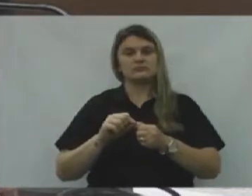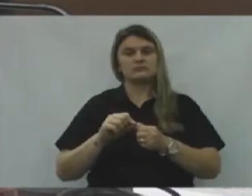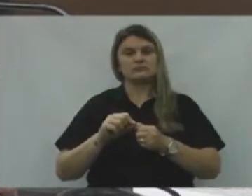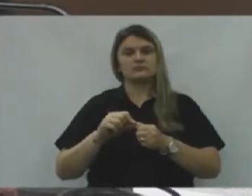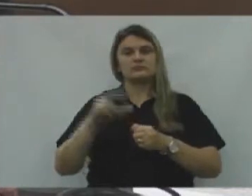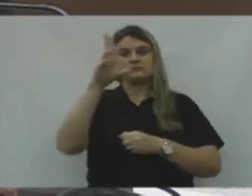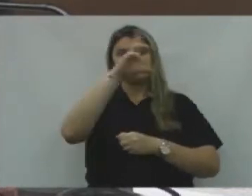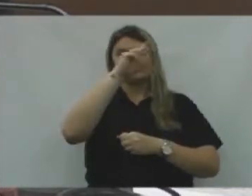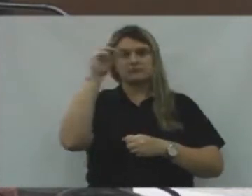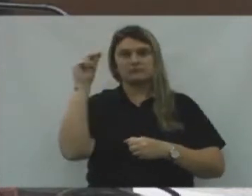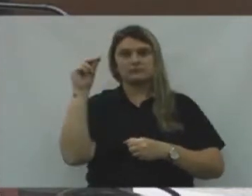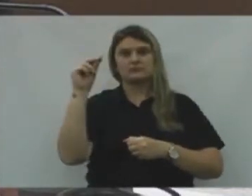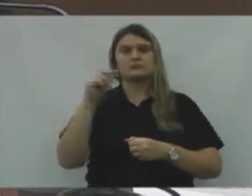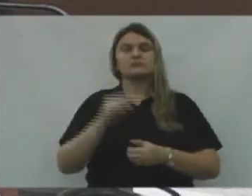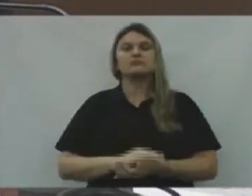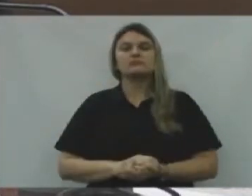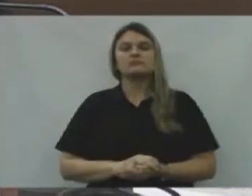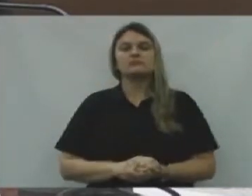Poder Executivo.